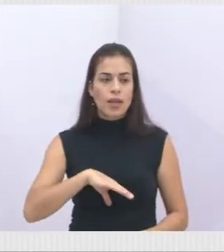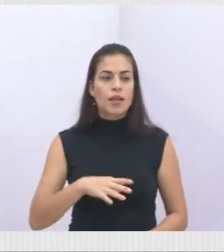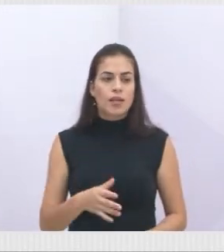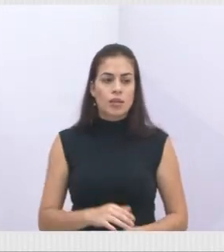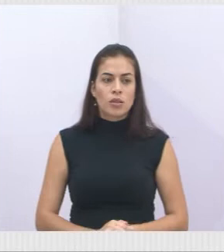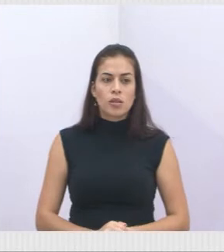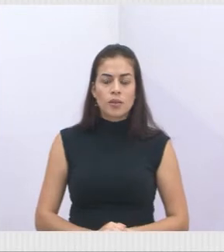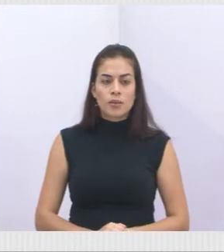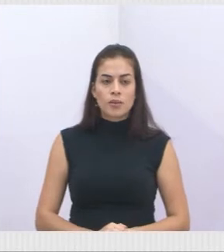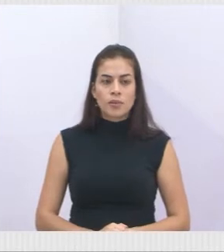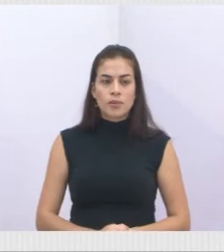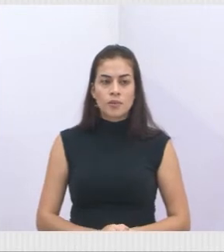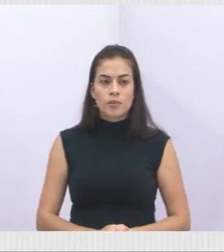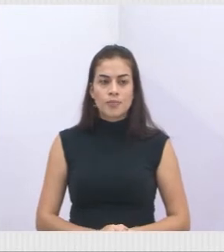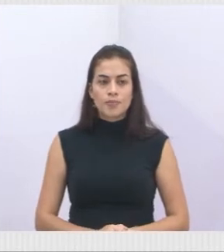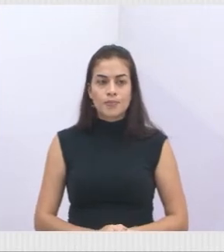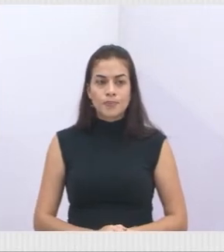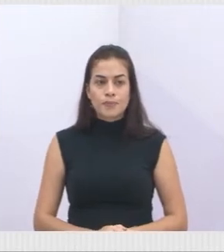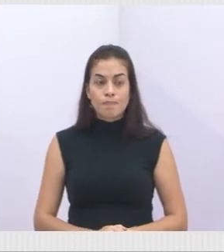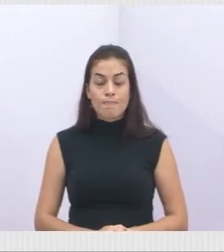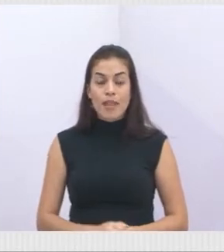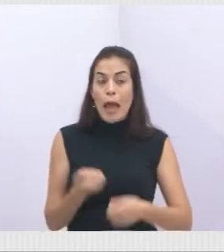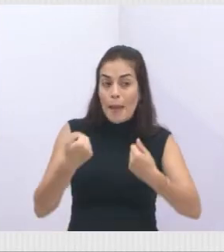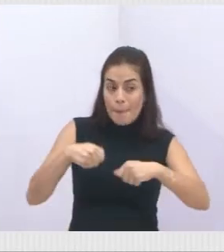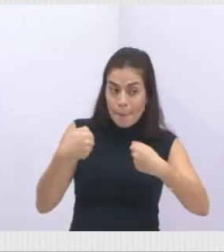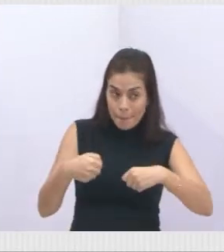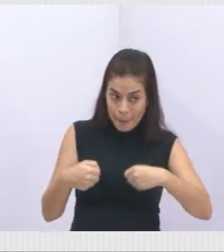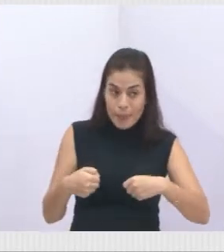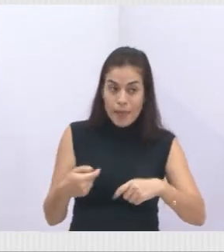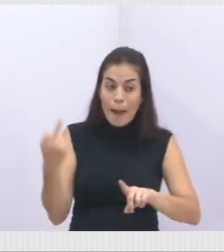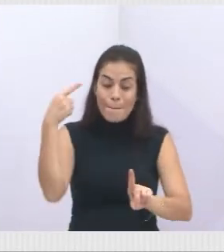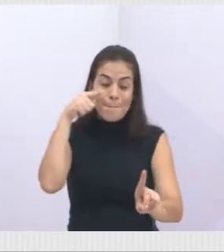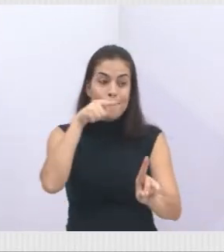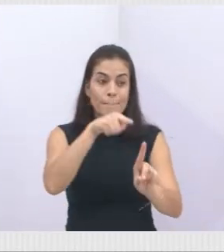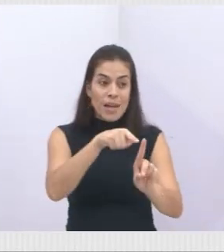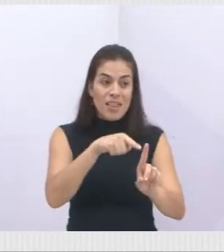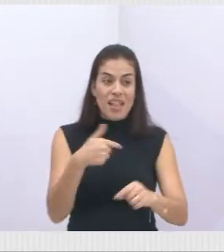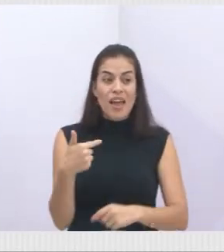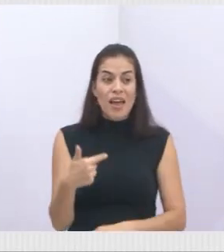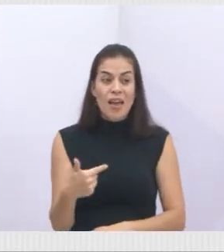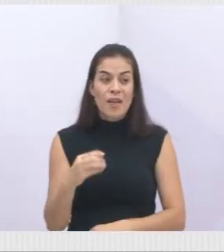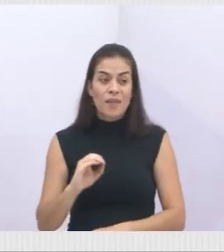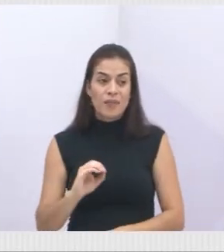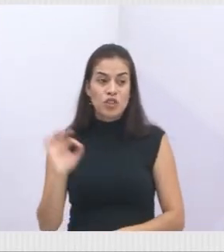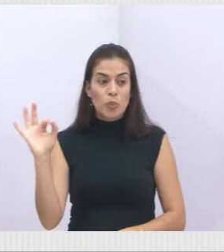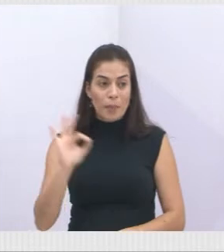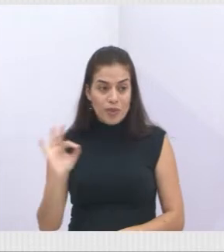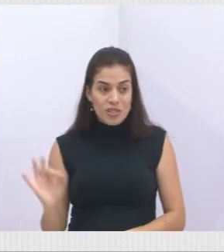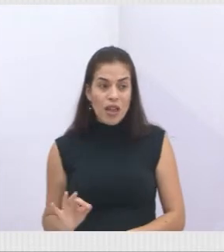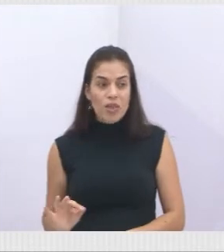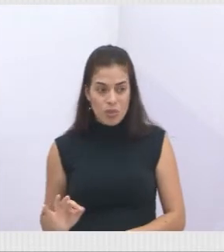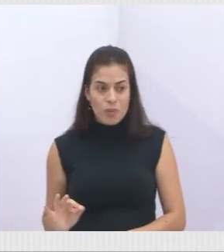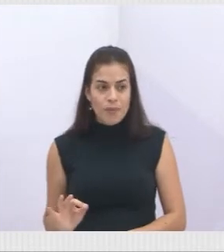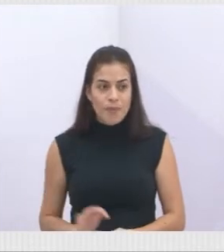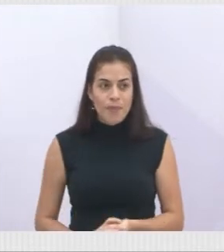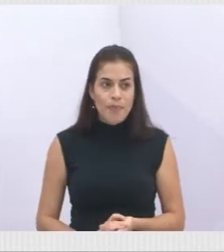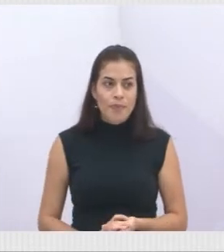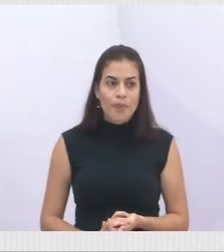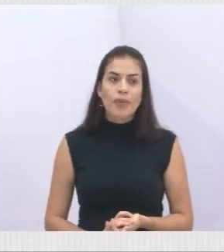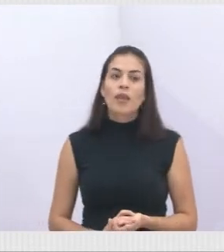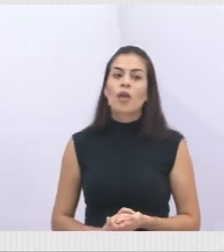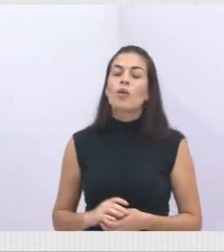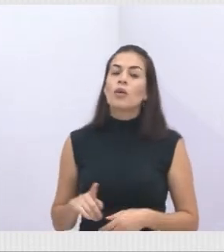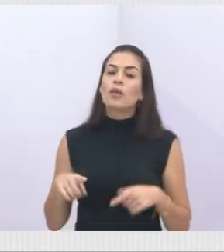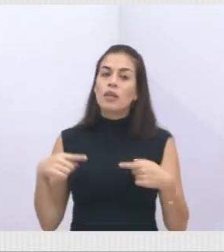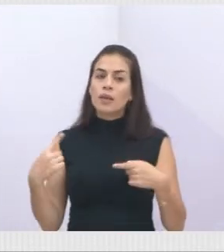né? Então, quando a gente firmou esse termo de colaboração, a gente tinha essa meta. Aí, depois que o termo já estava firmado,